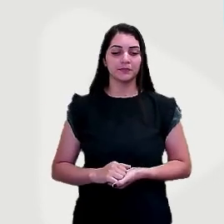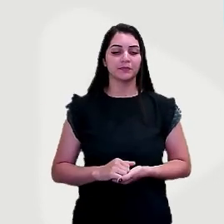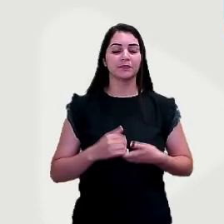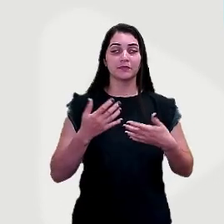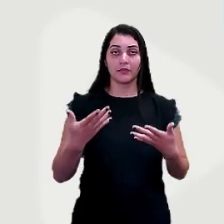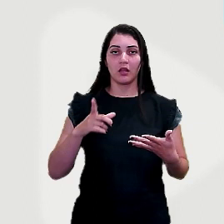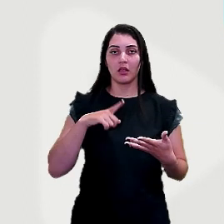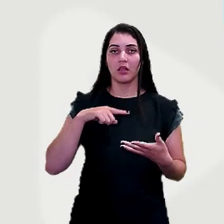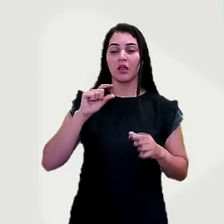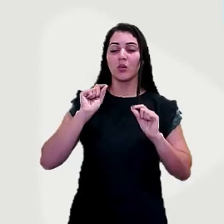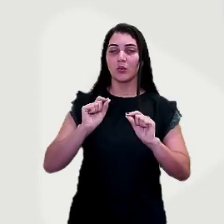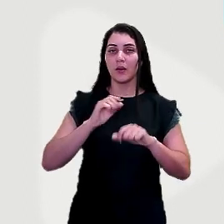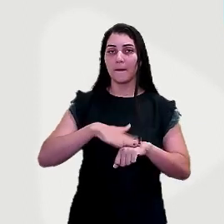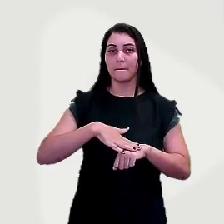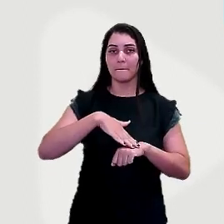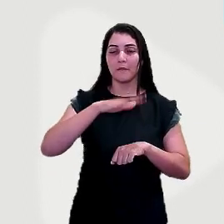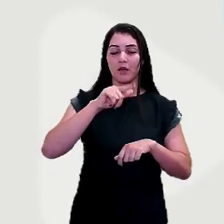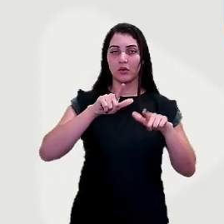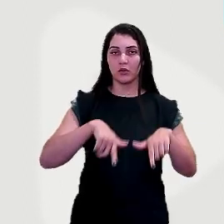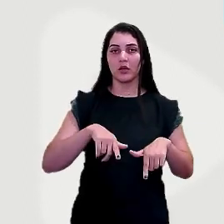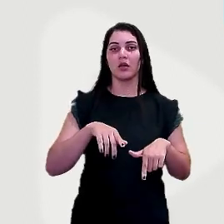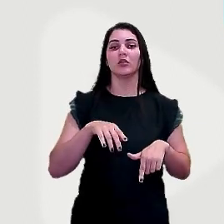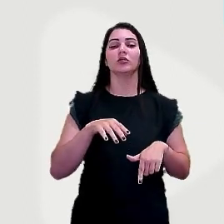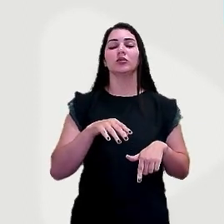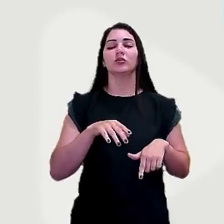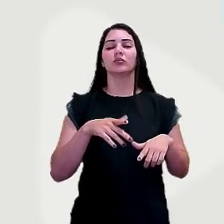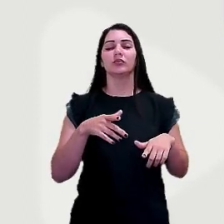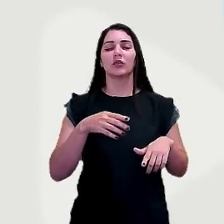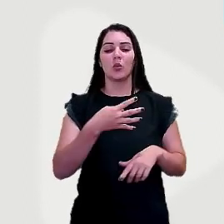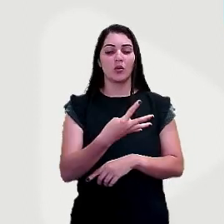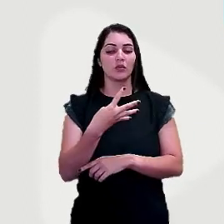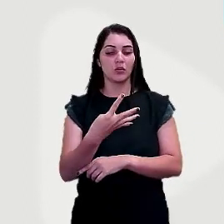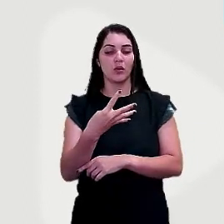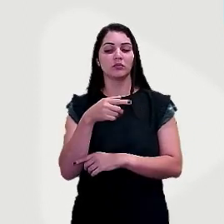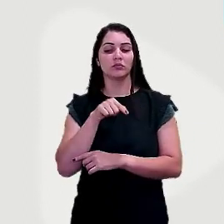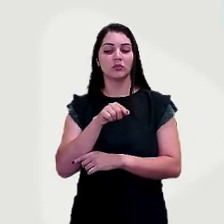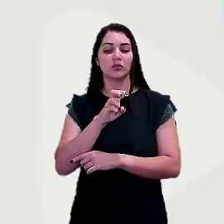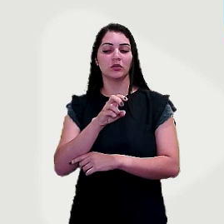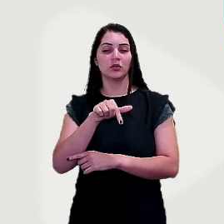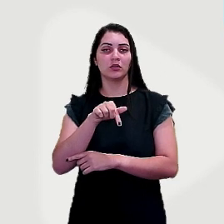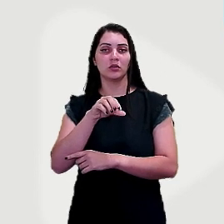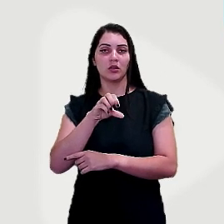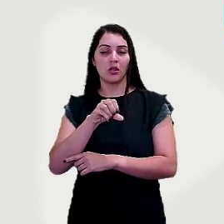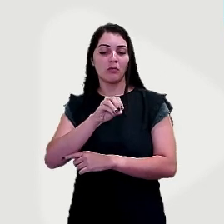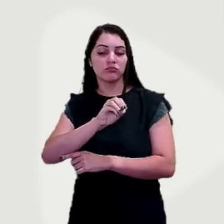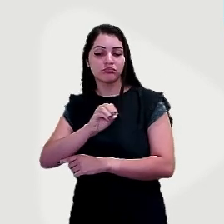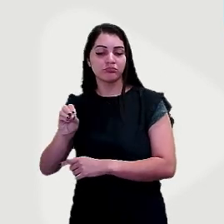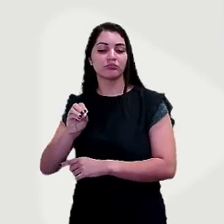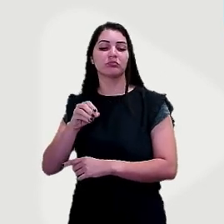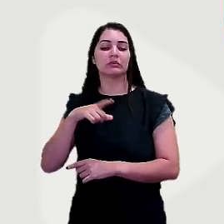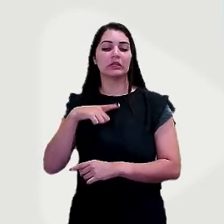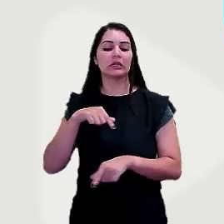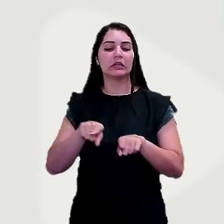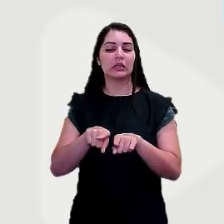Além de possuir a maior área territorial, com 44.579.000 km², abriga também a